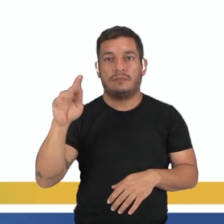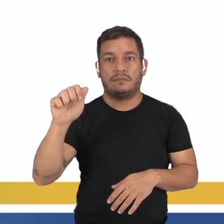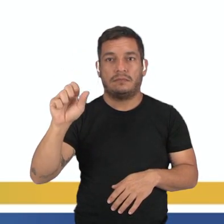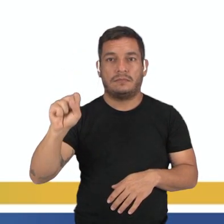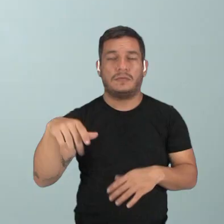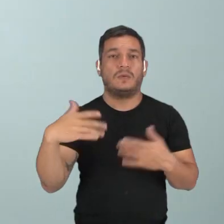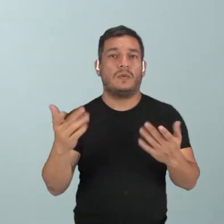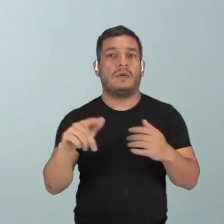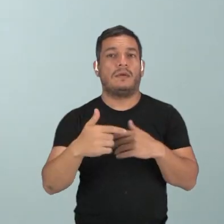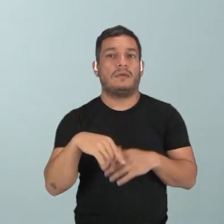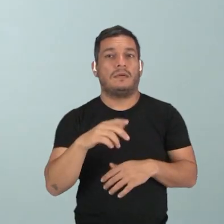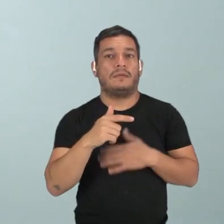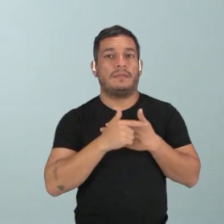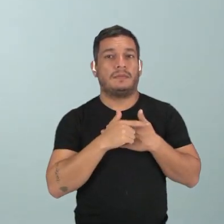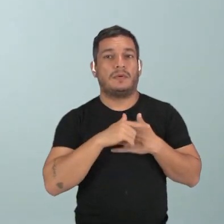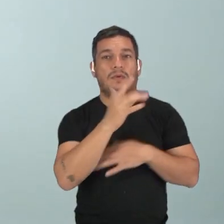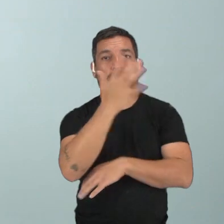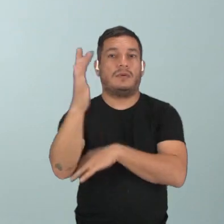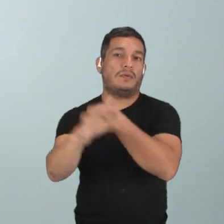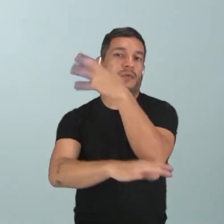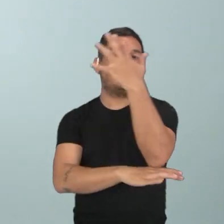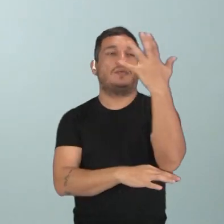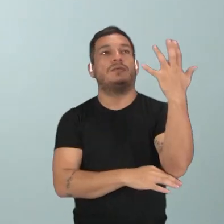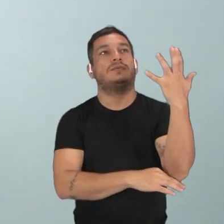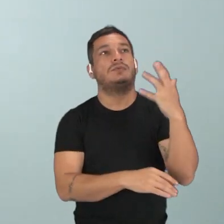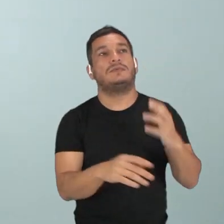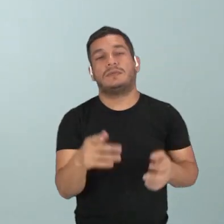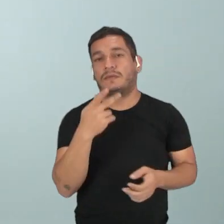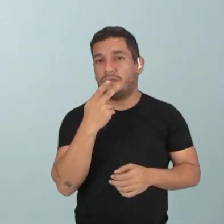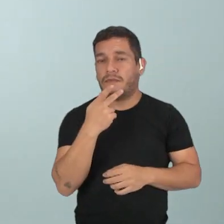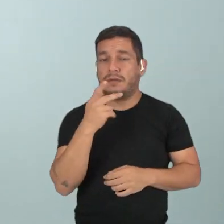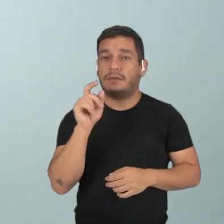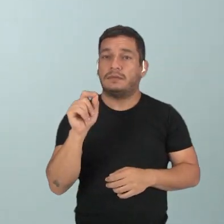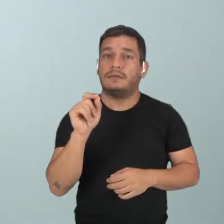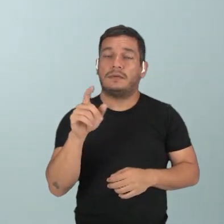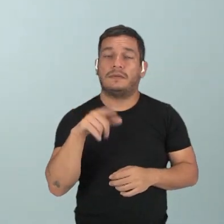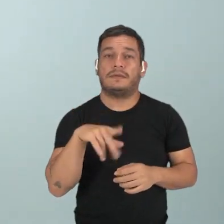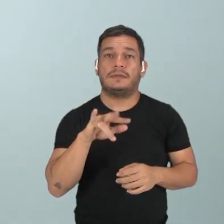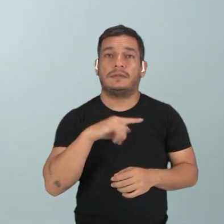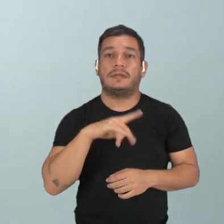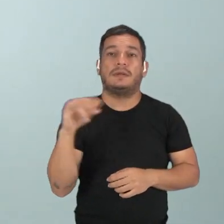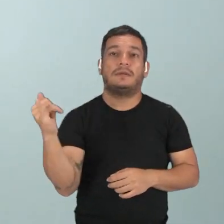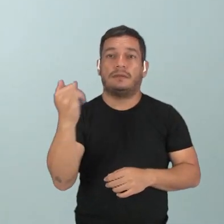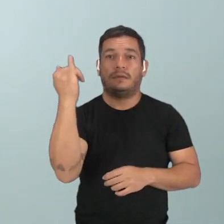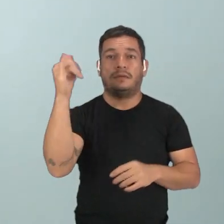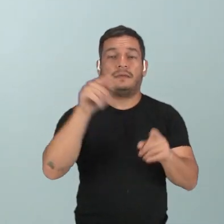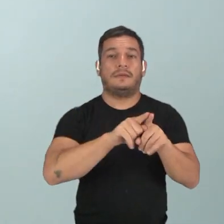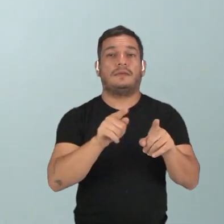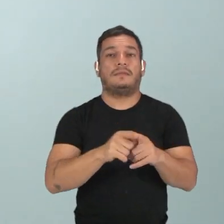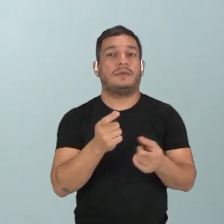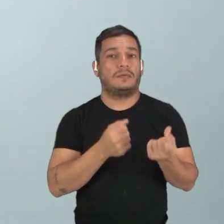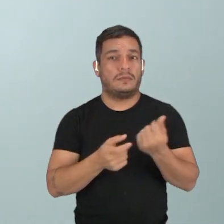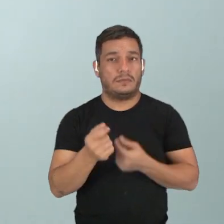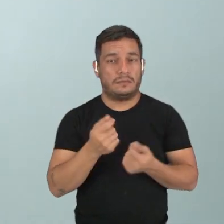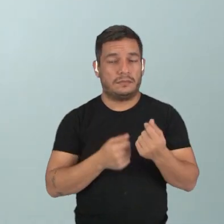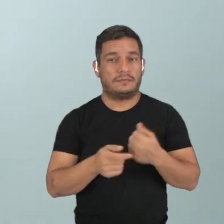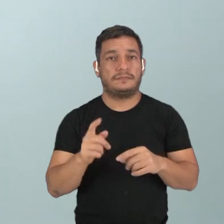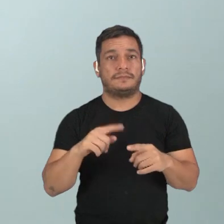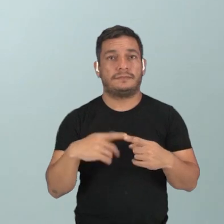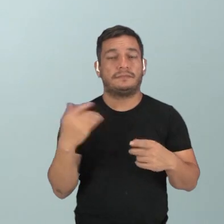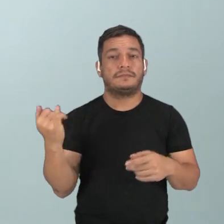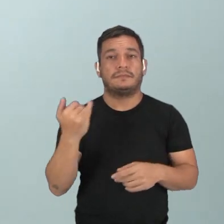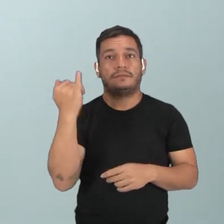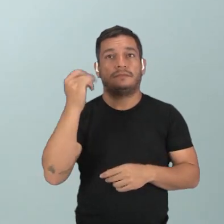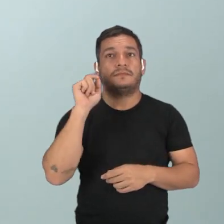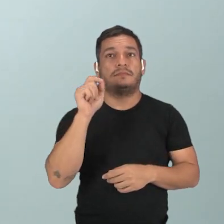são... Qual o seu papel ecológico, afinal, né? Quando eu falo das pteridófitas, elas vão ter uma importância econômica muito grande e também